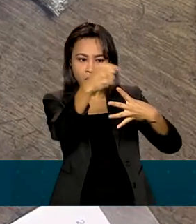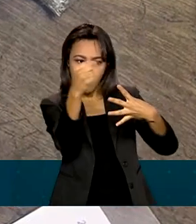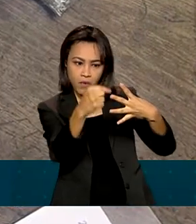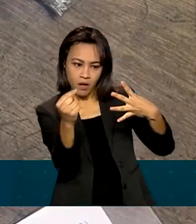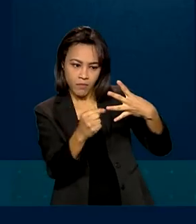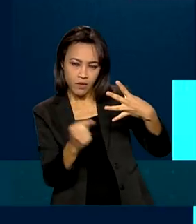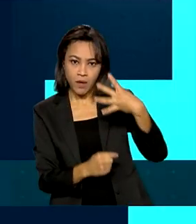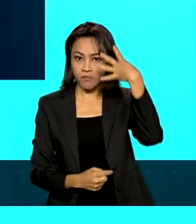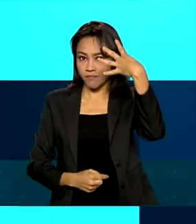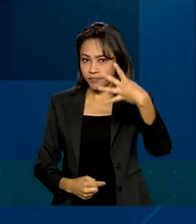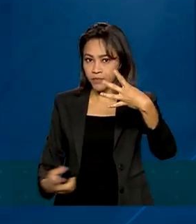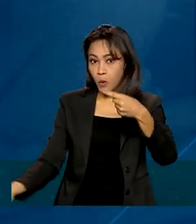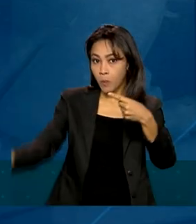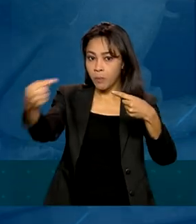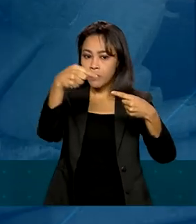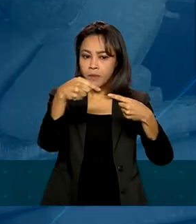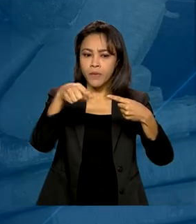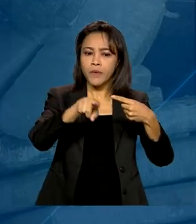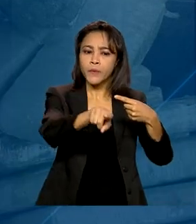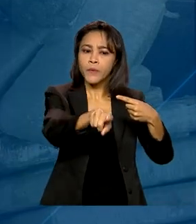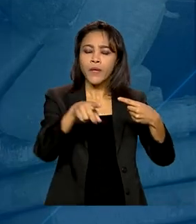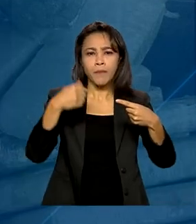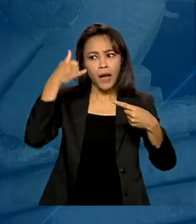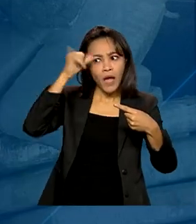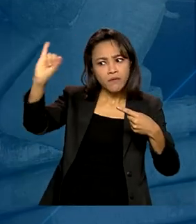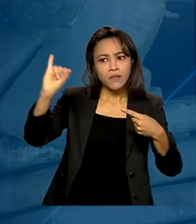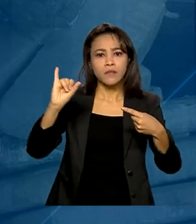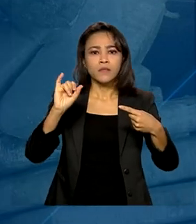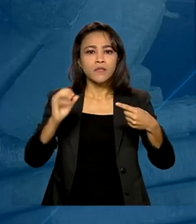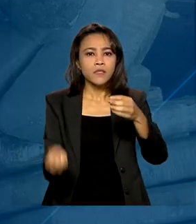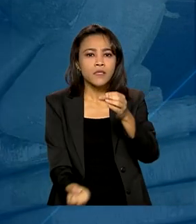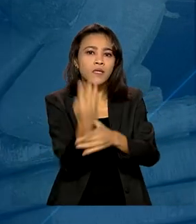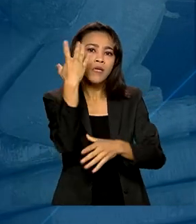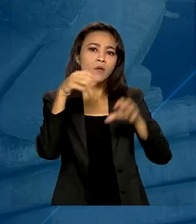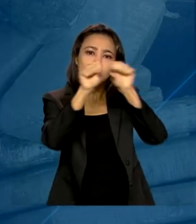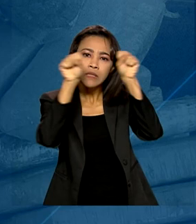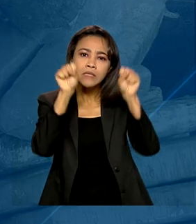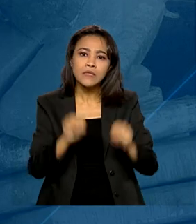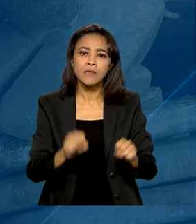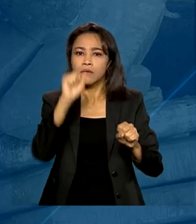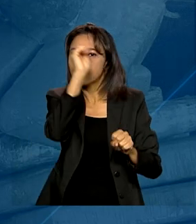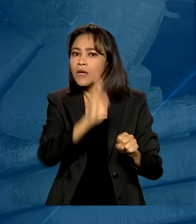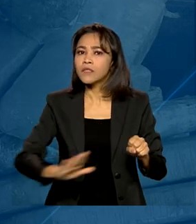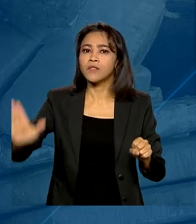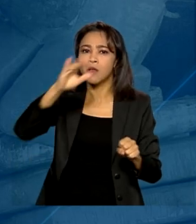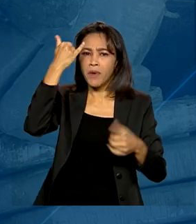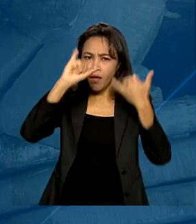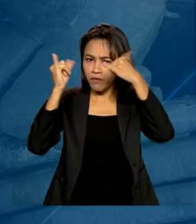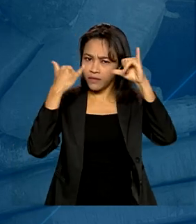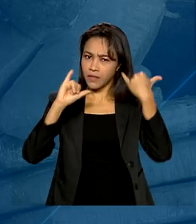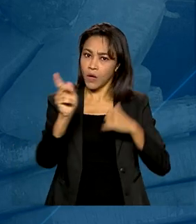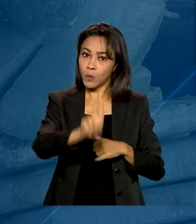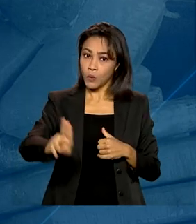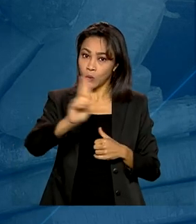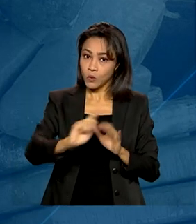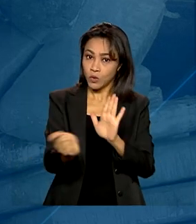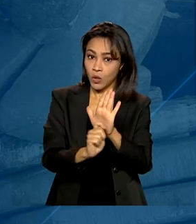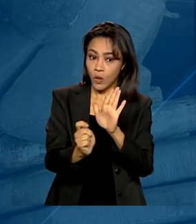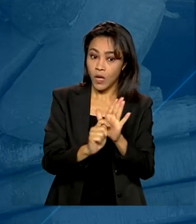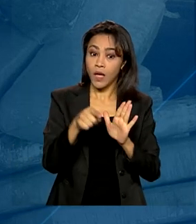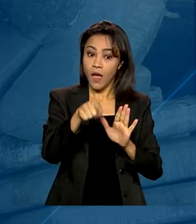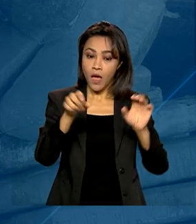eixos. O primeiro é o da Prevenção, que cria o Sistema Nacional de Prevenção às Drogas, uma